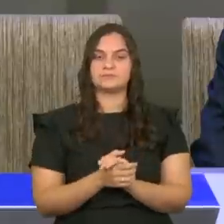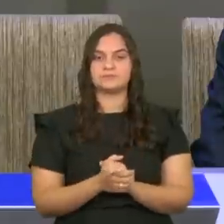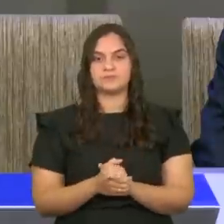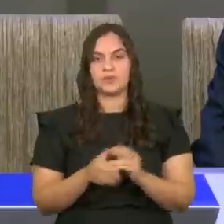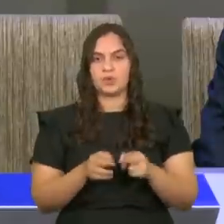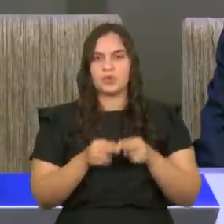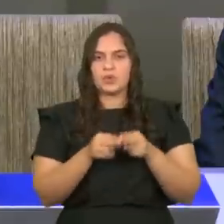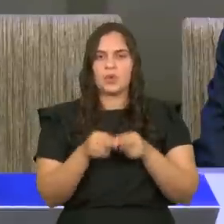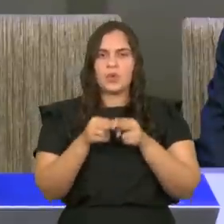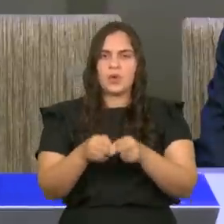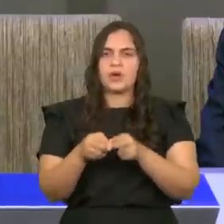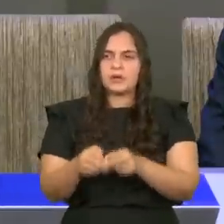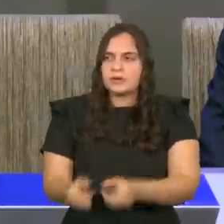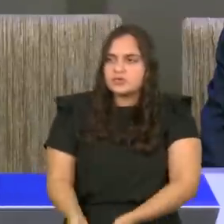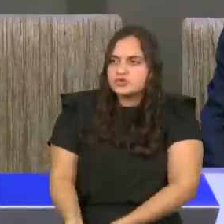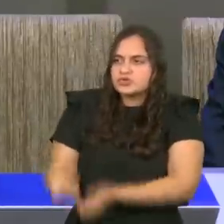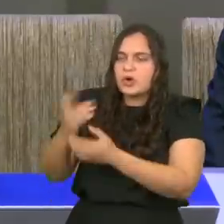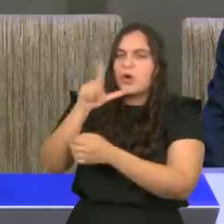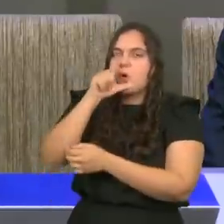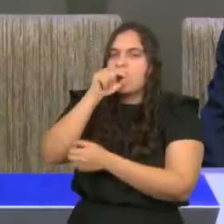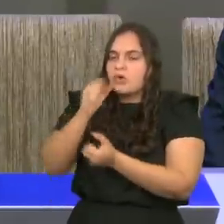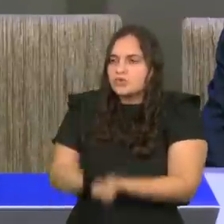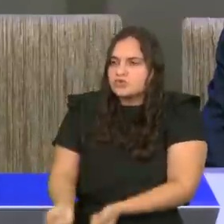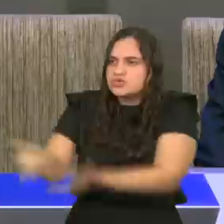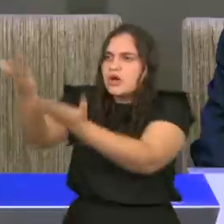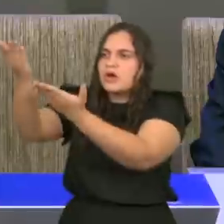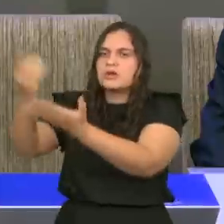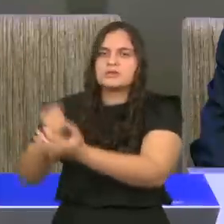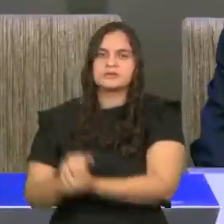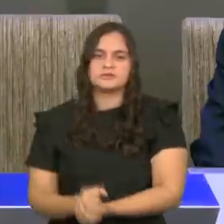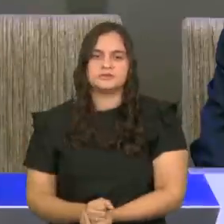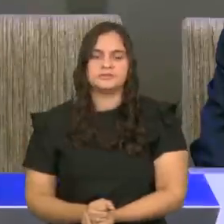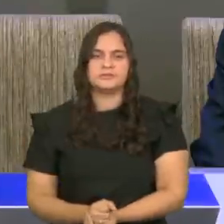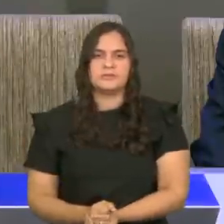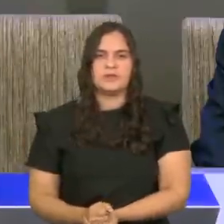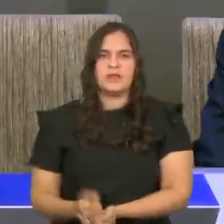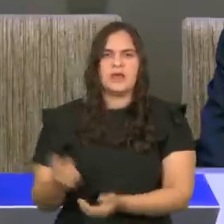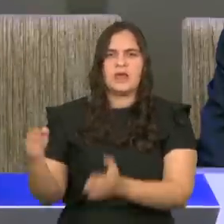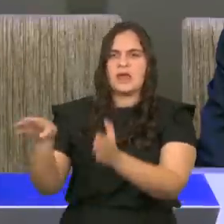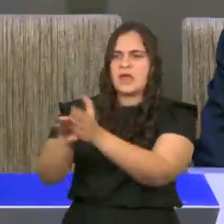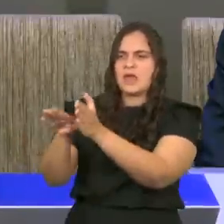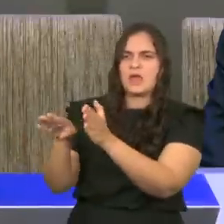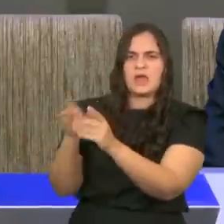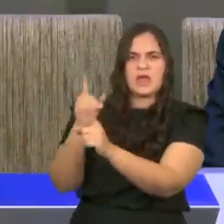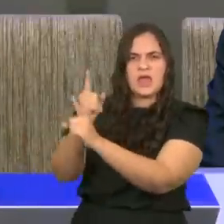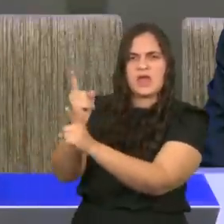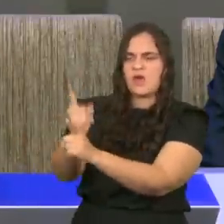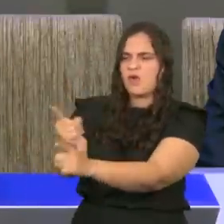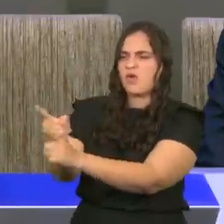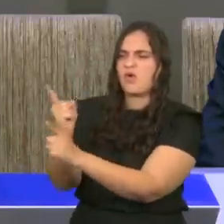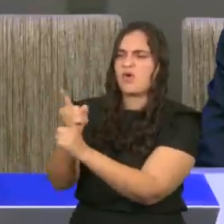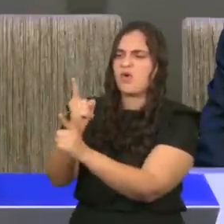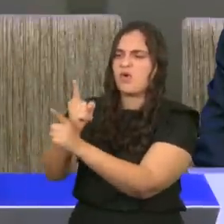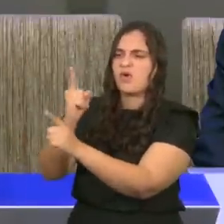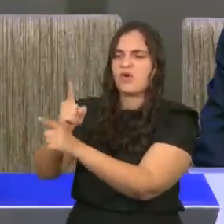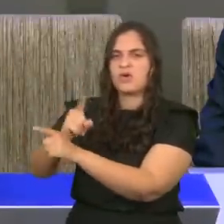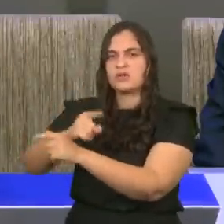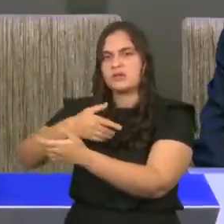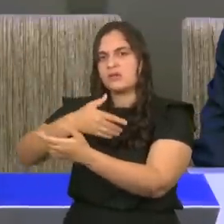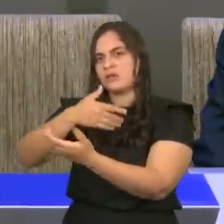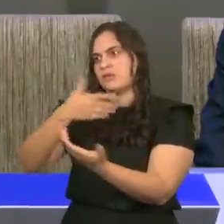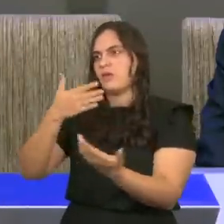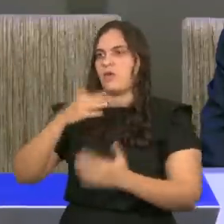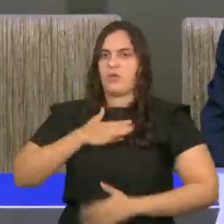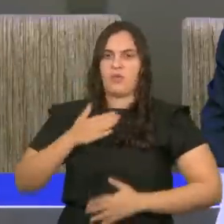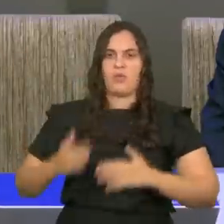o corvo e o corvo não volta. Porque encontra os corpos que haviam morrido pelo dilúvio. E eles